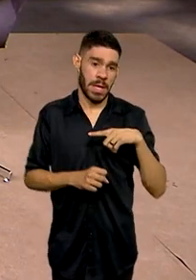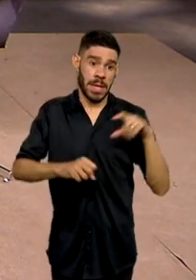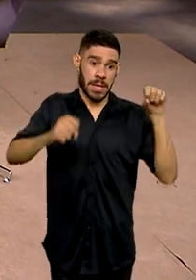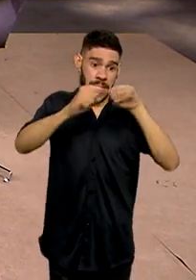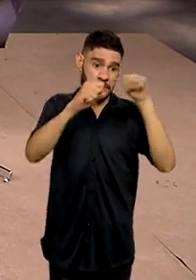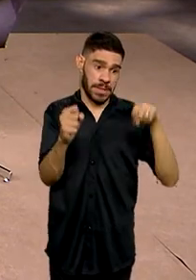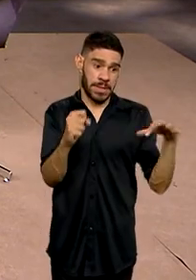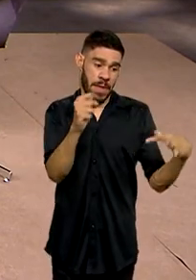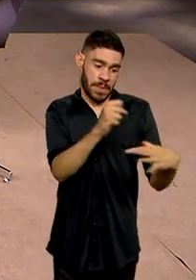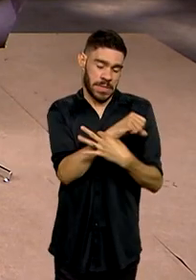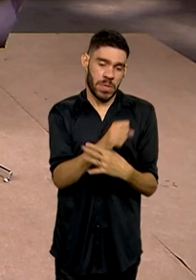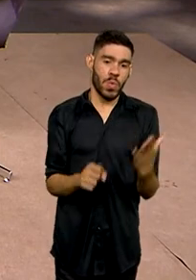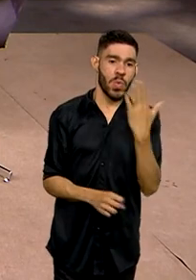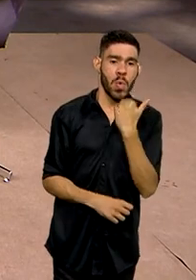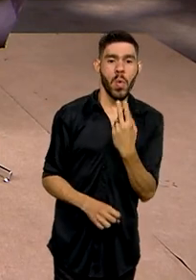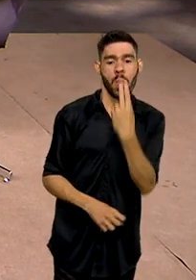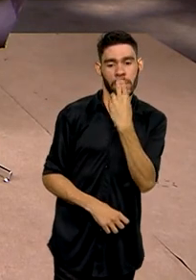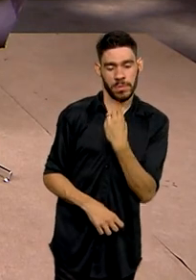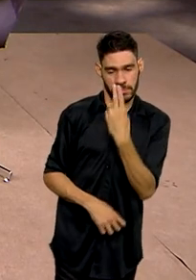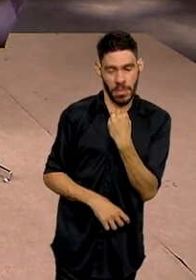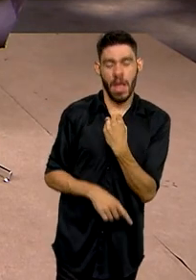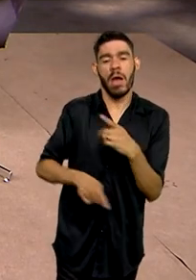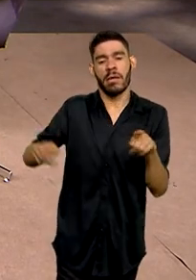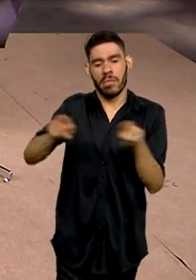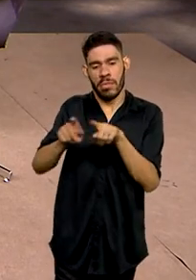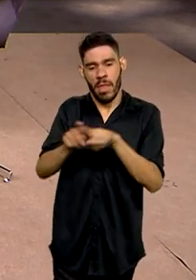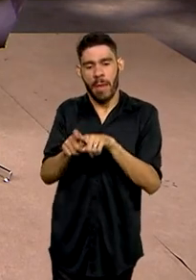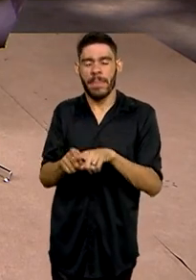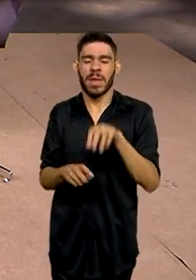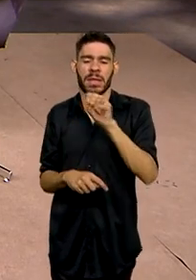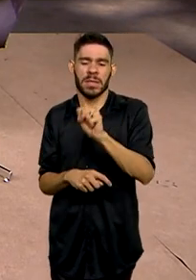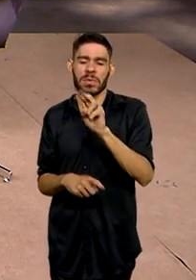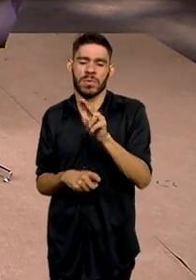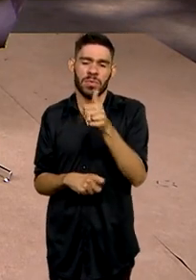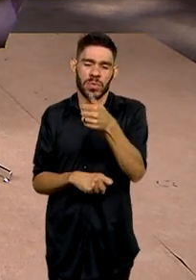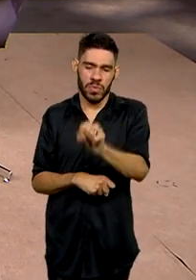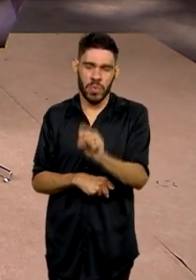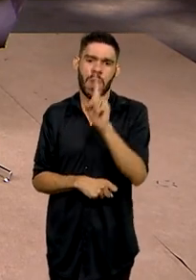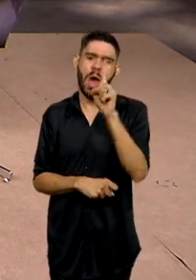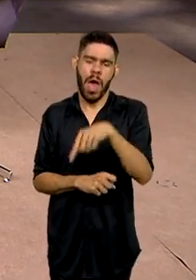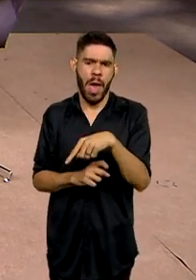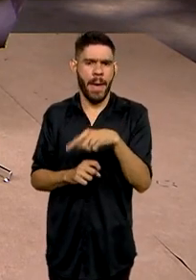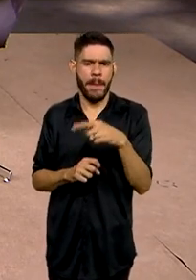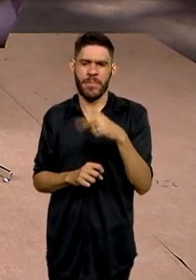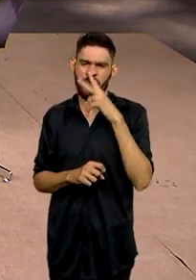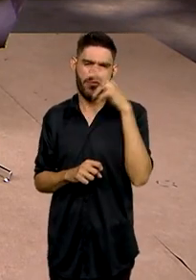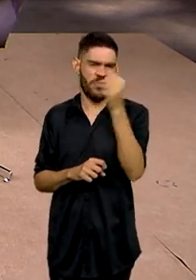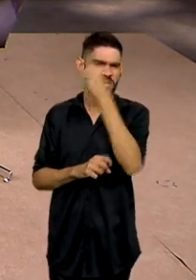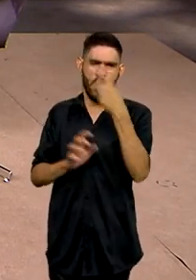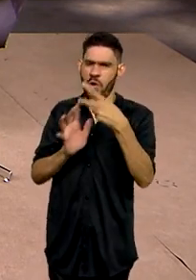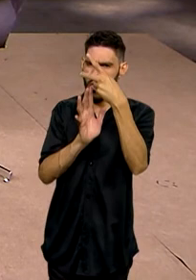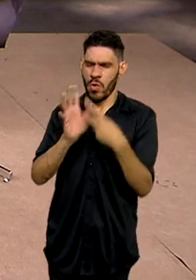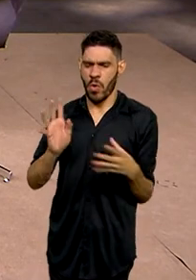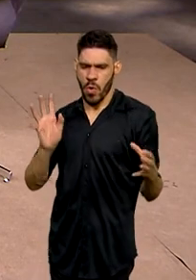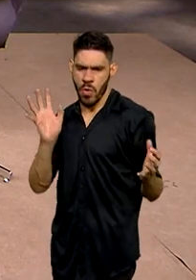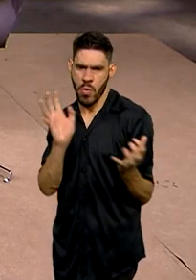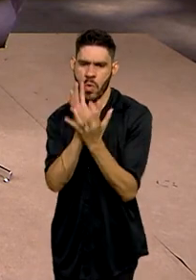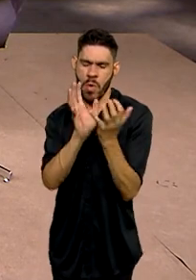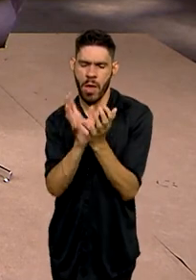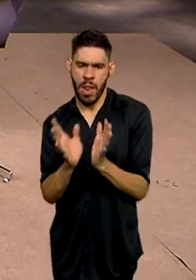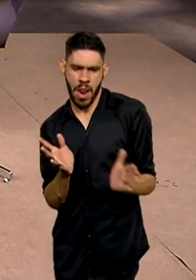Segurança Alimentar e Nutricional e tem o SUAS, que é um potente programa com uma rede que tem uma